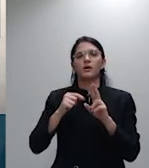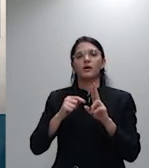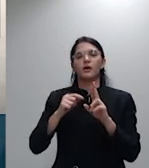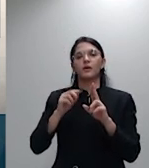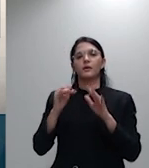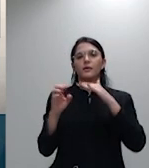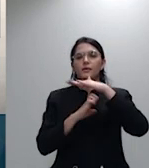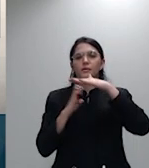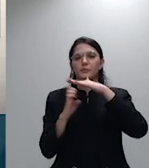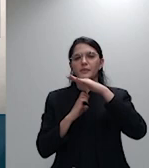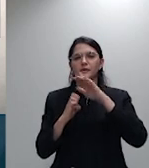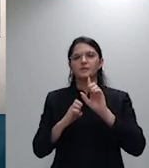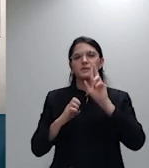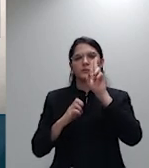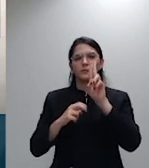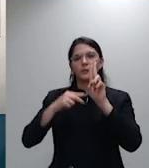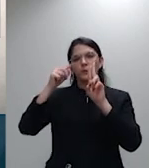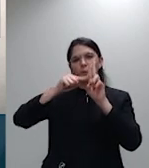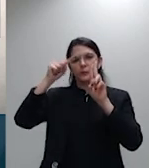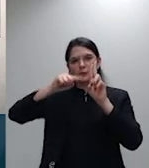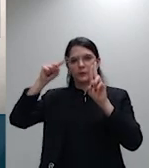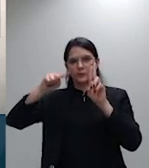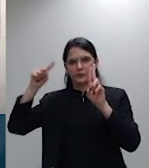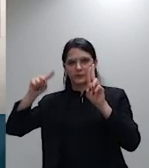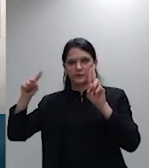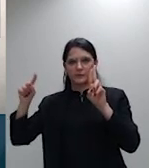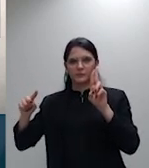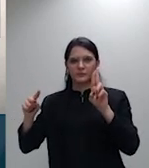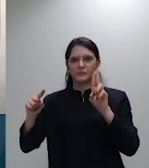o áudio doutor Wagner o áudio